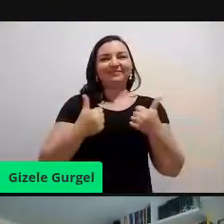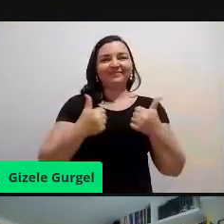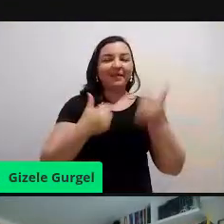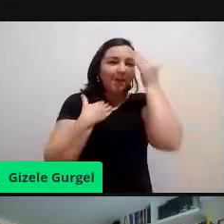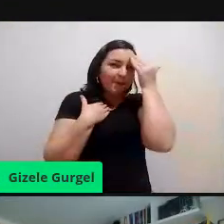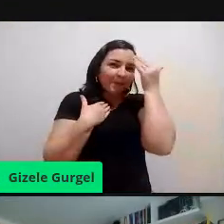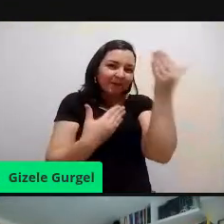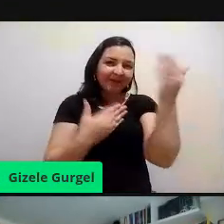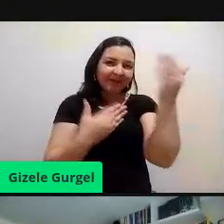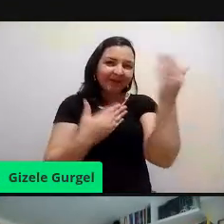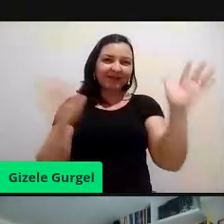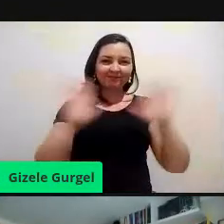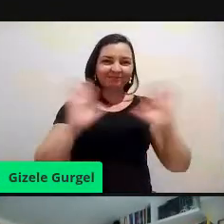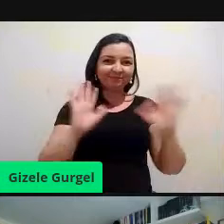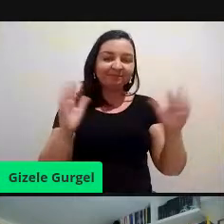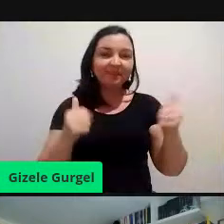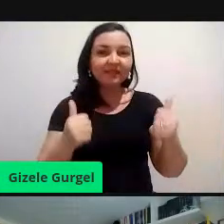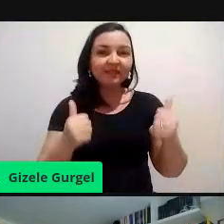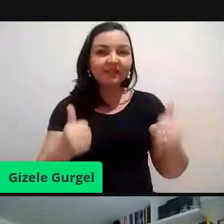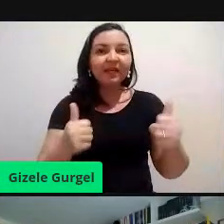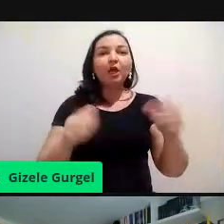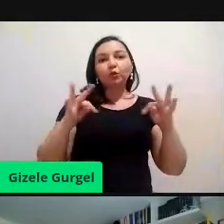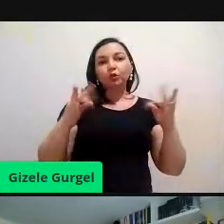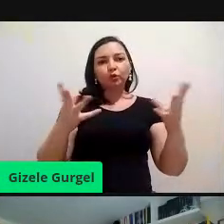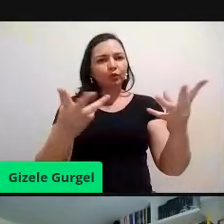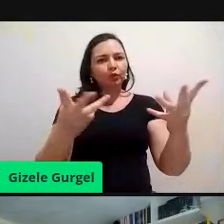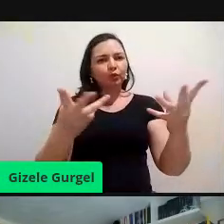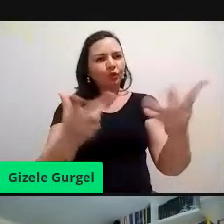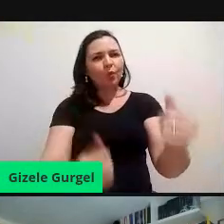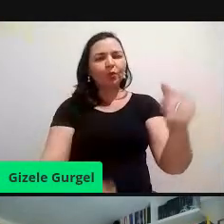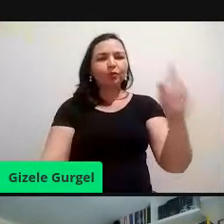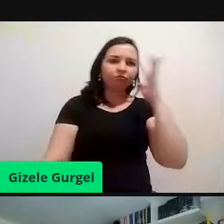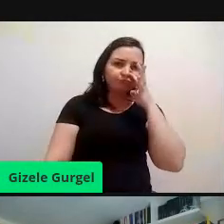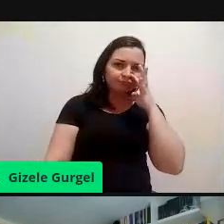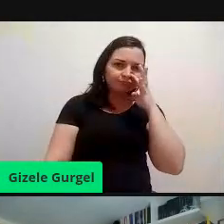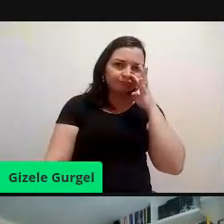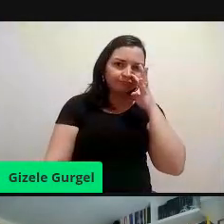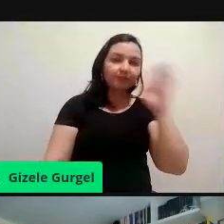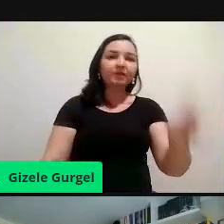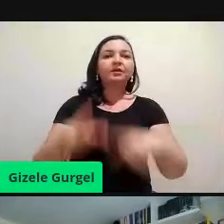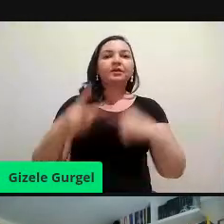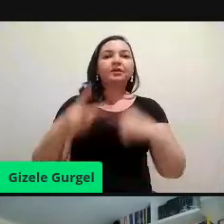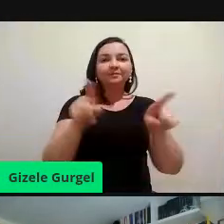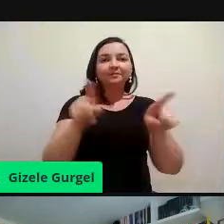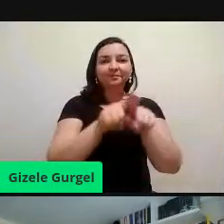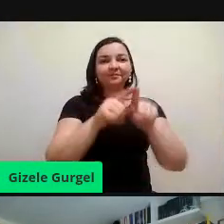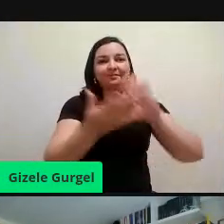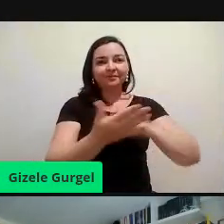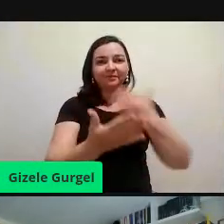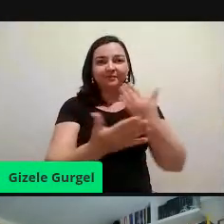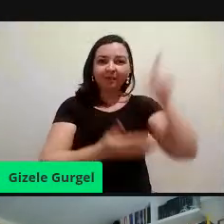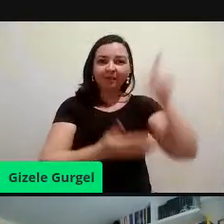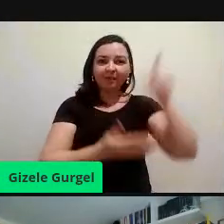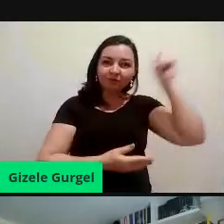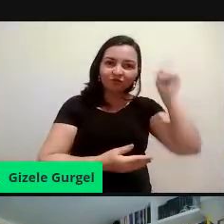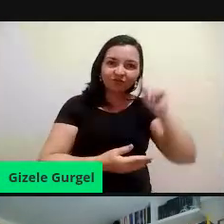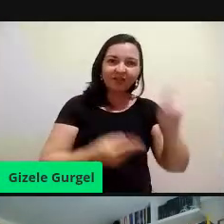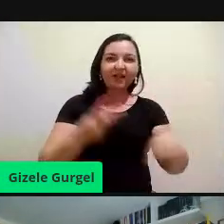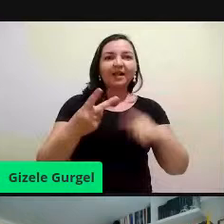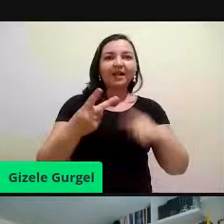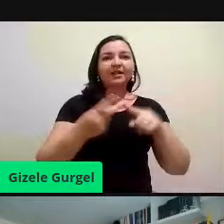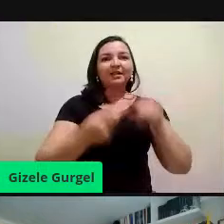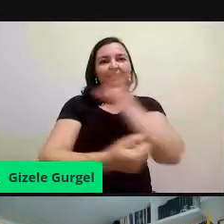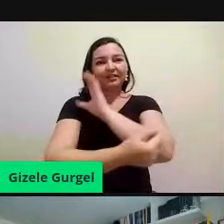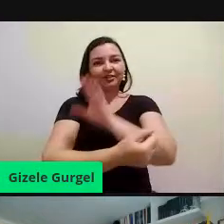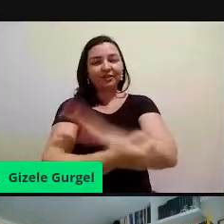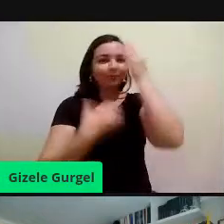pessoal, a presença e a participação de todos, especialmente aos intérpretes Gisele e Cristiano, e a todos